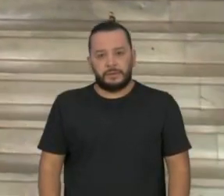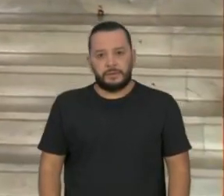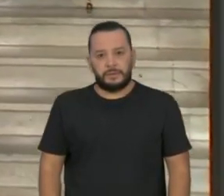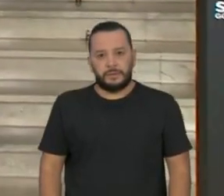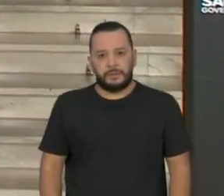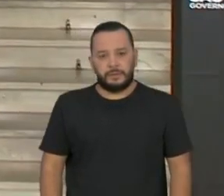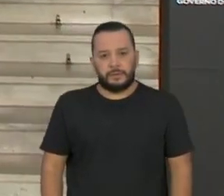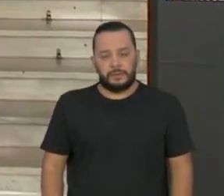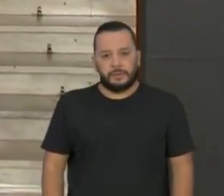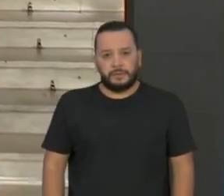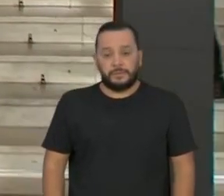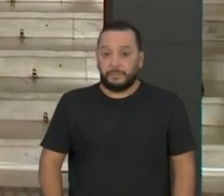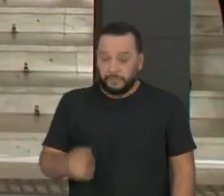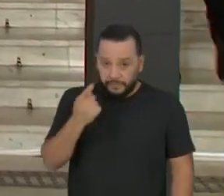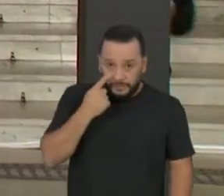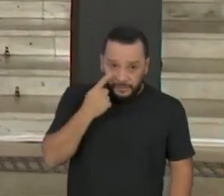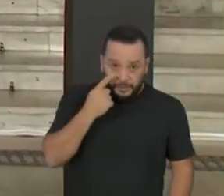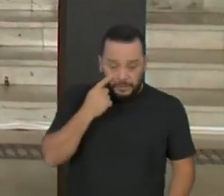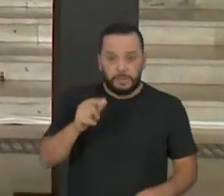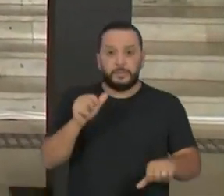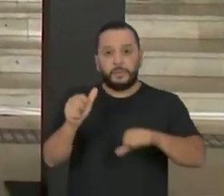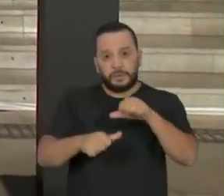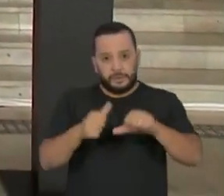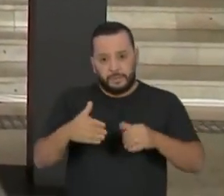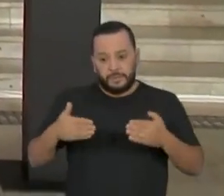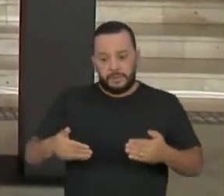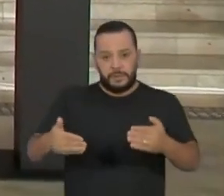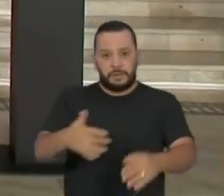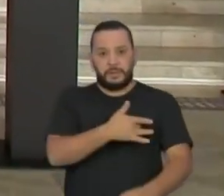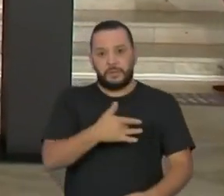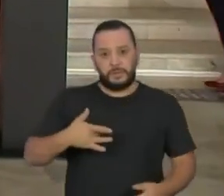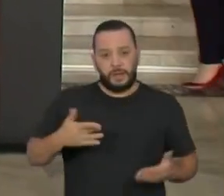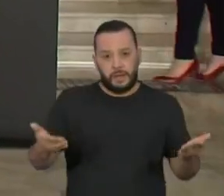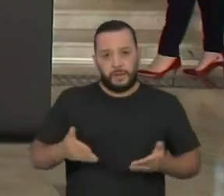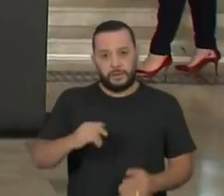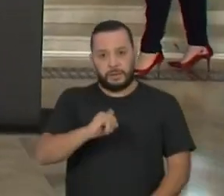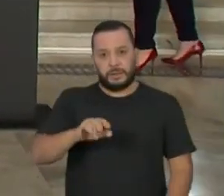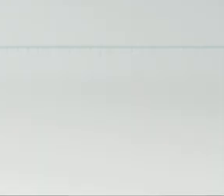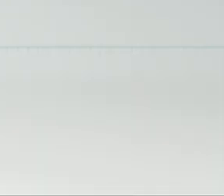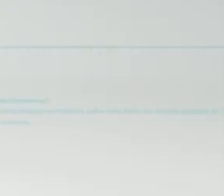Veja as mudanças no Ministério da Saúde, agora no JC1.